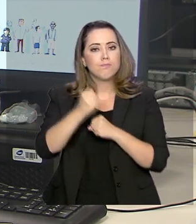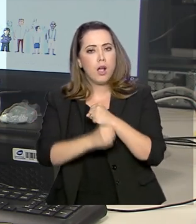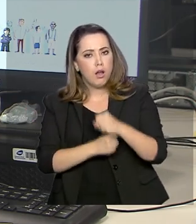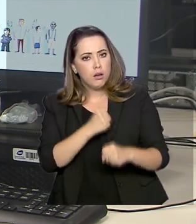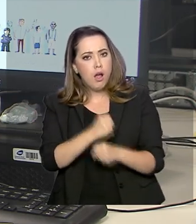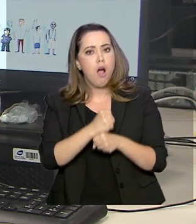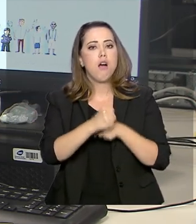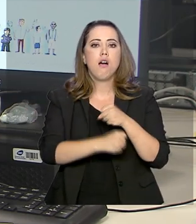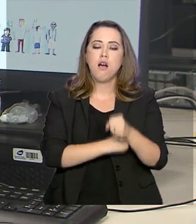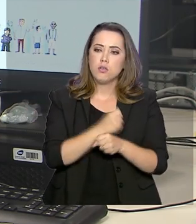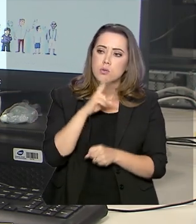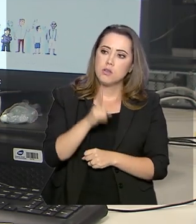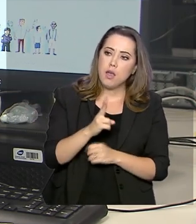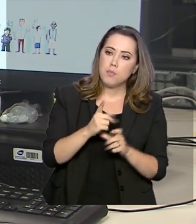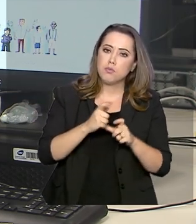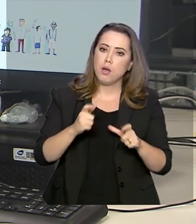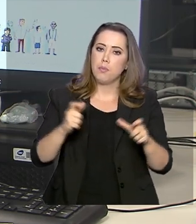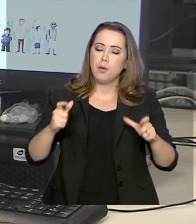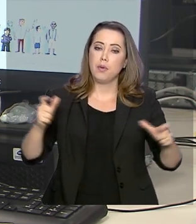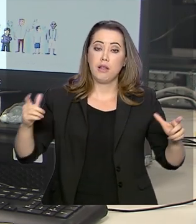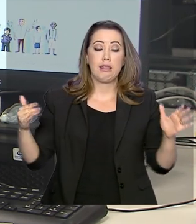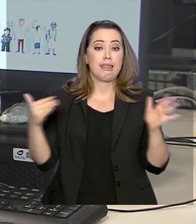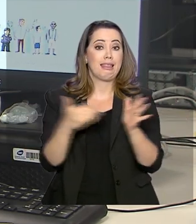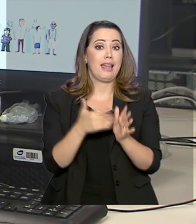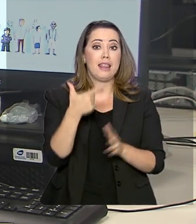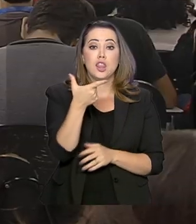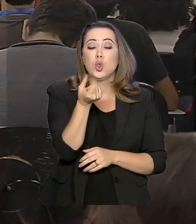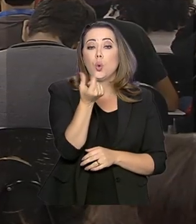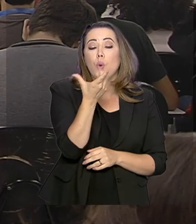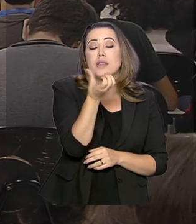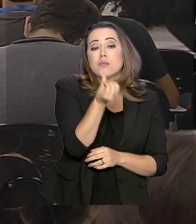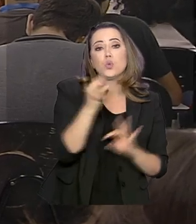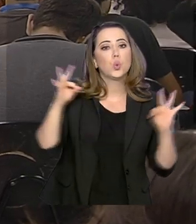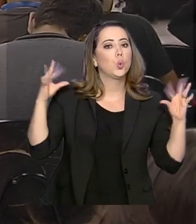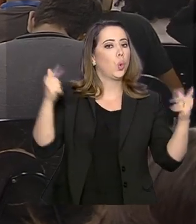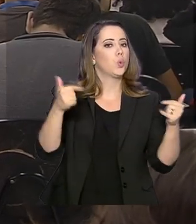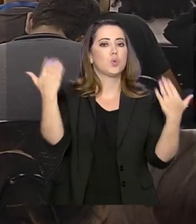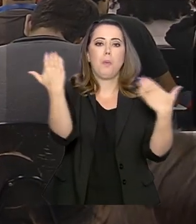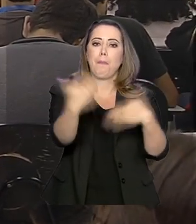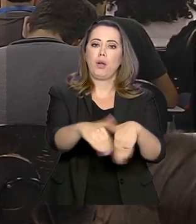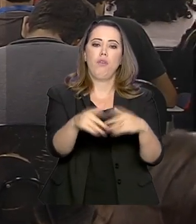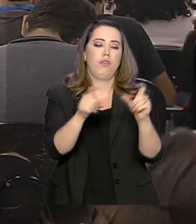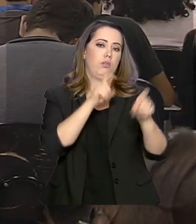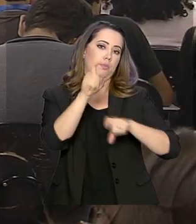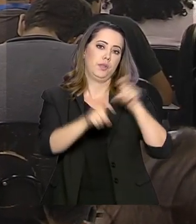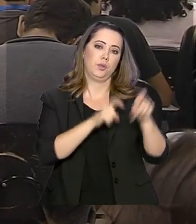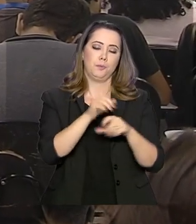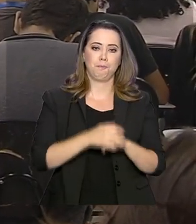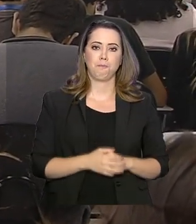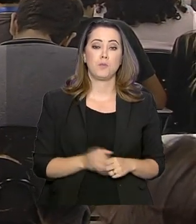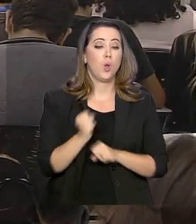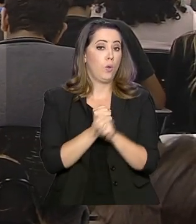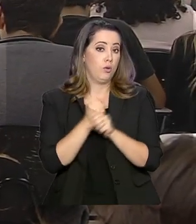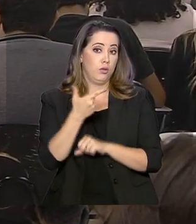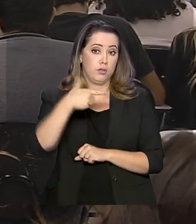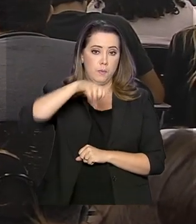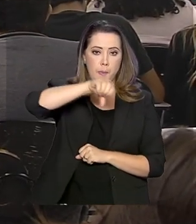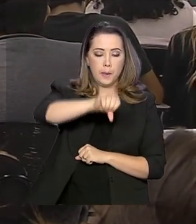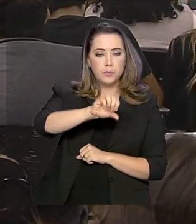até ter todo o processo digital em 2026. Em 2019, o governo vai gastar cerca de